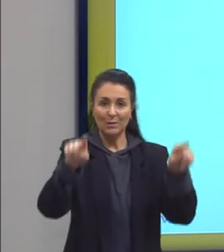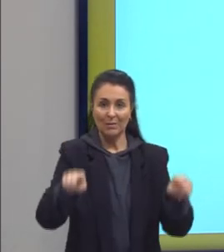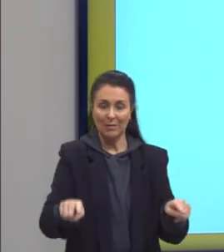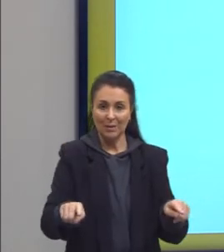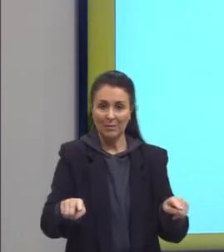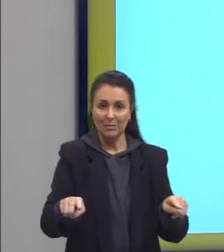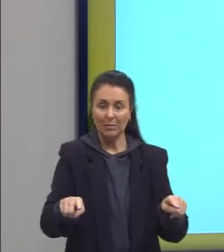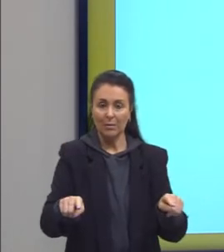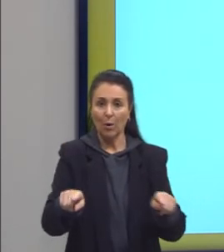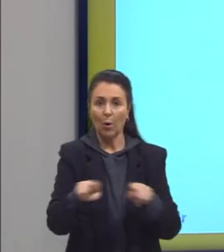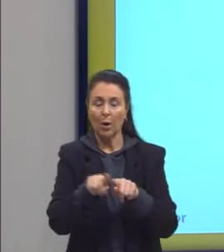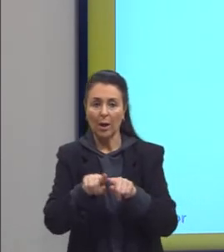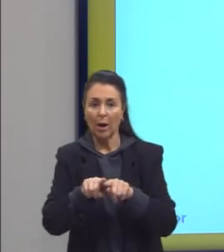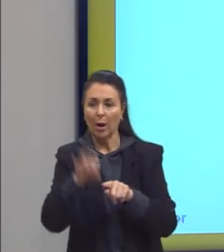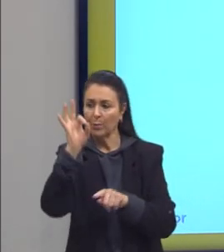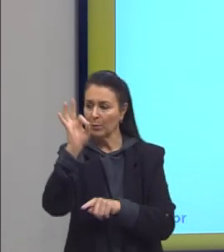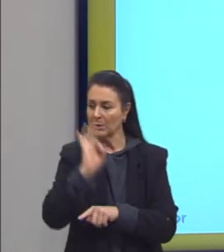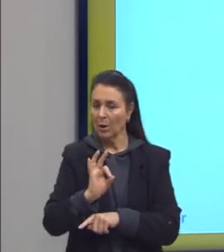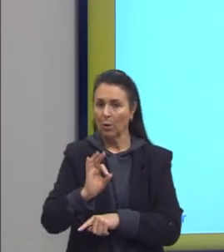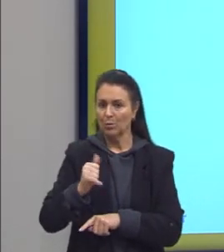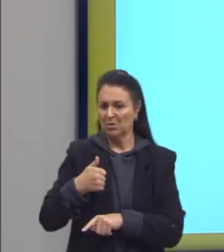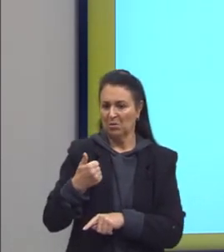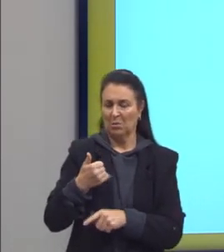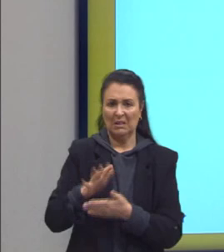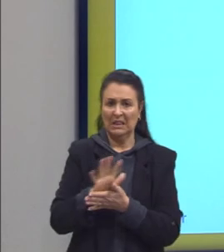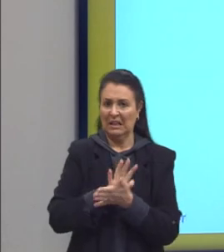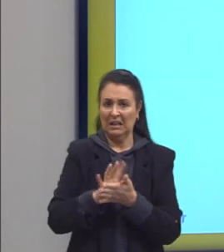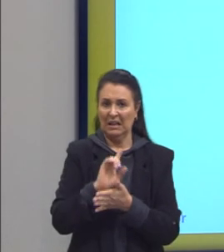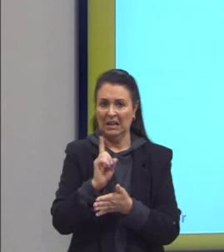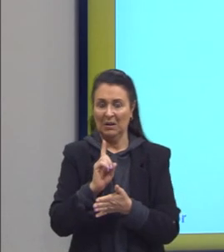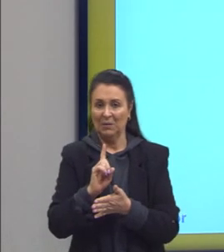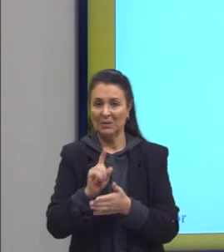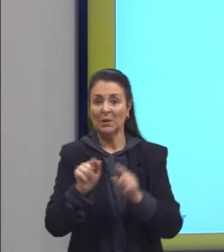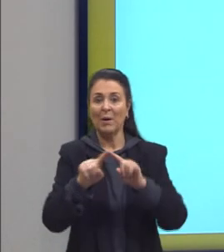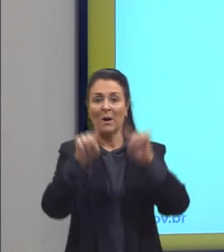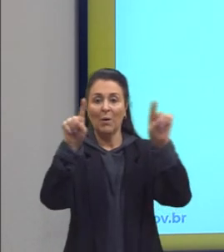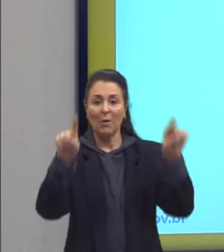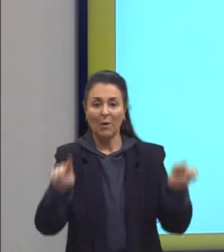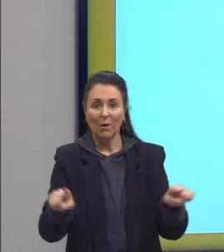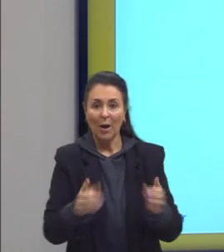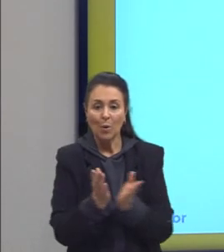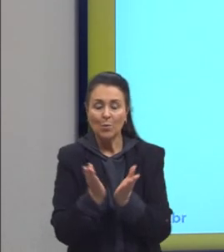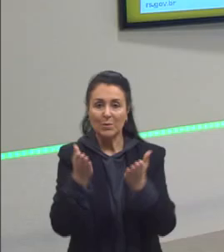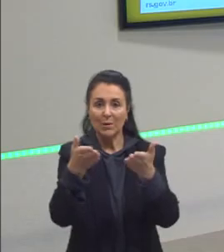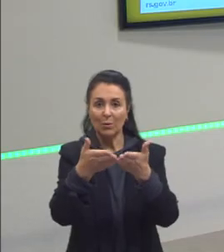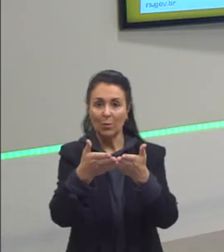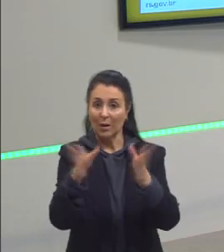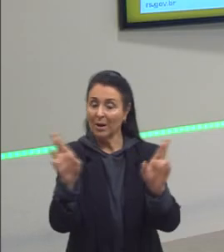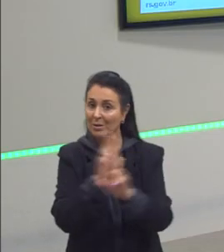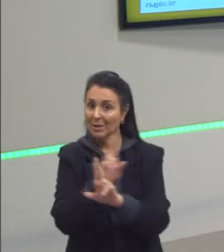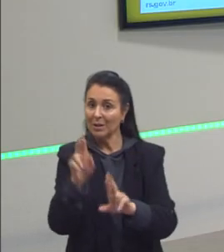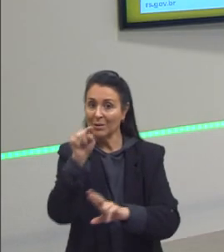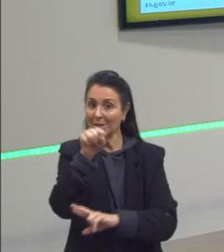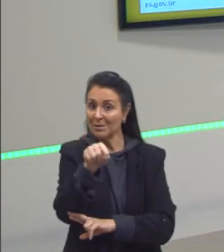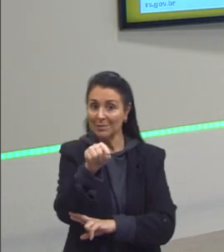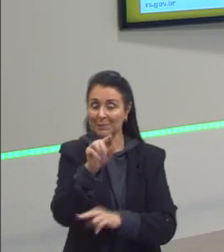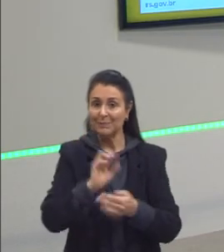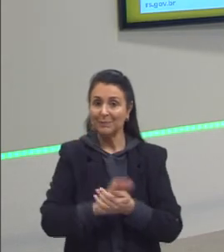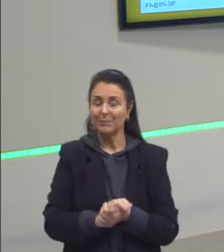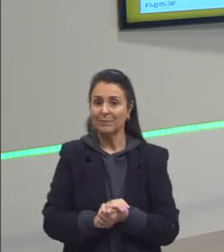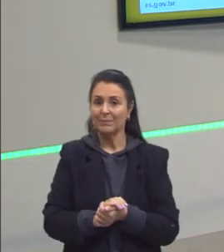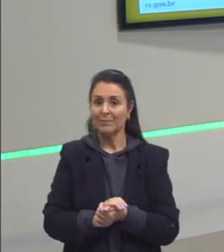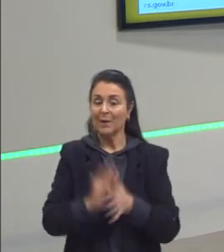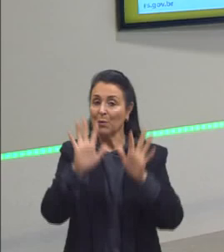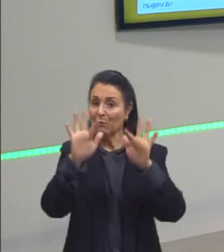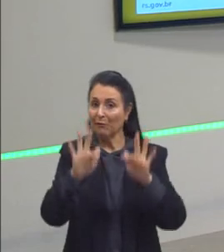Proporção de idosos, imagina. Não tem nada a ver isso aí, né? Então é o setor de serviços. Aquilo que eu falei também está relacionado a isso. Tá, gurizada? Vamos